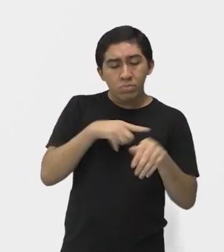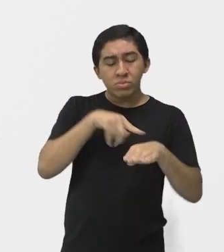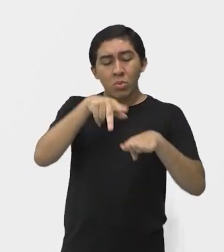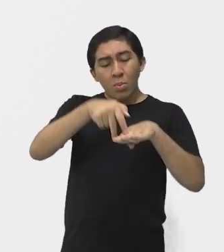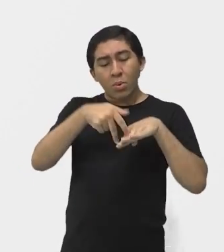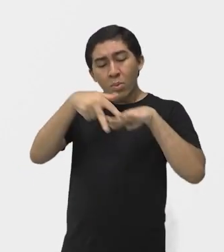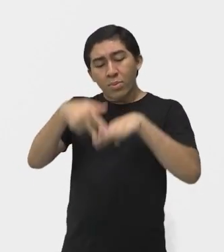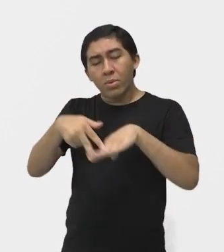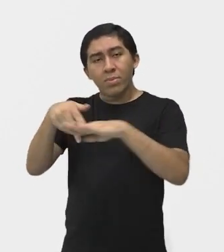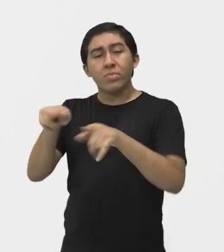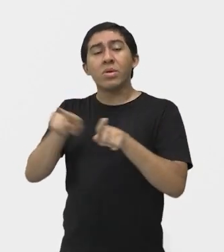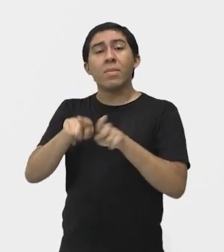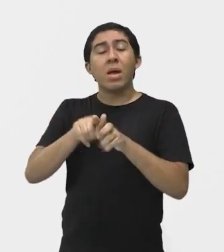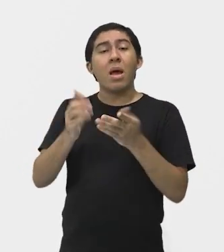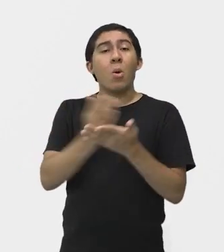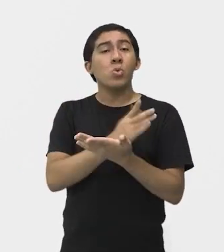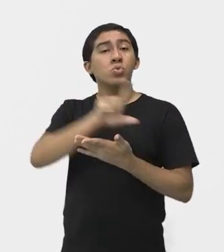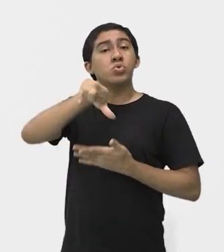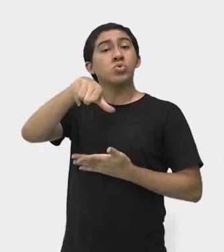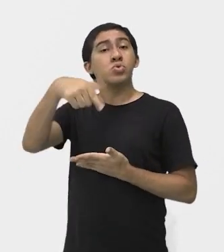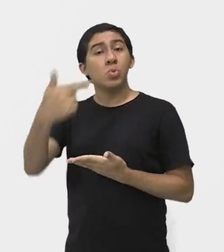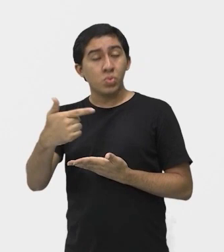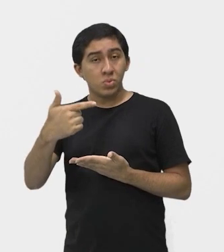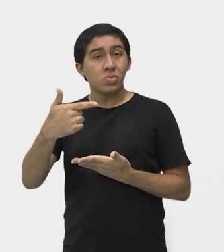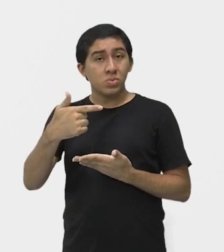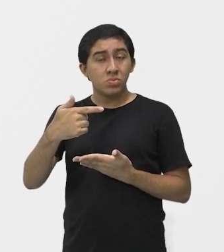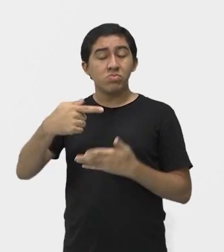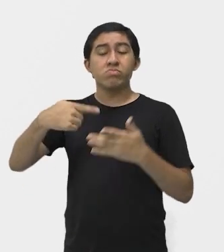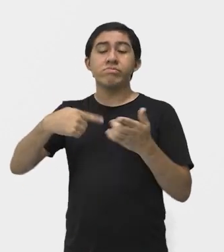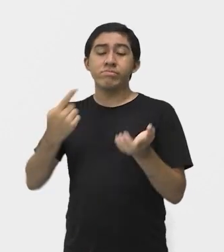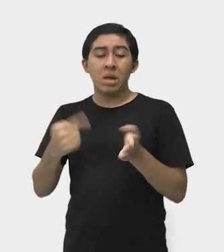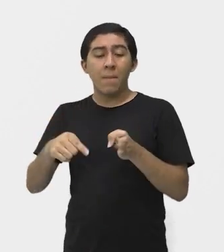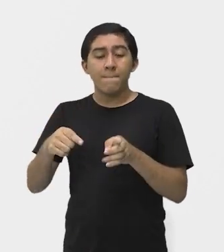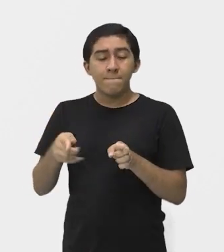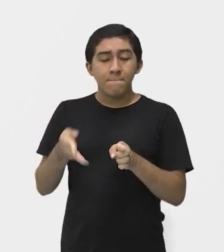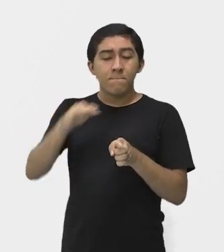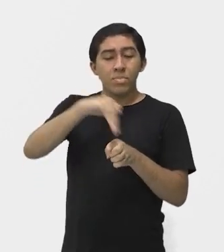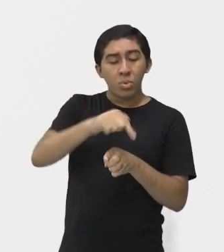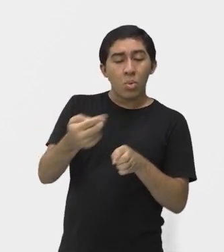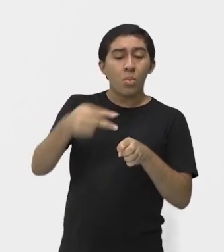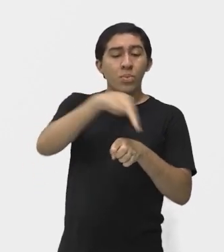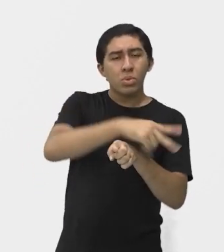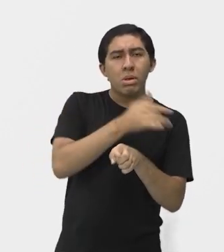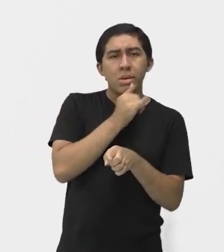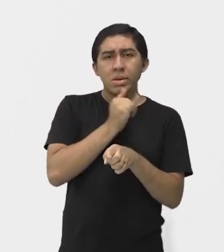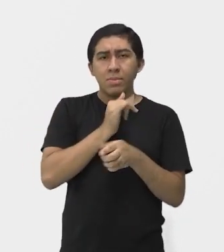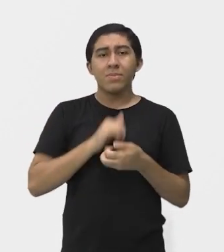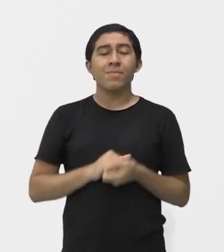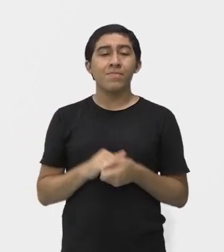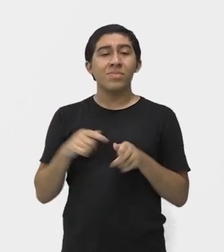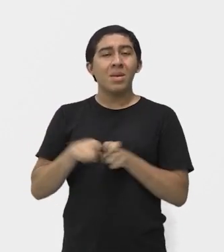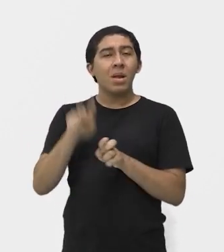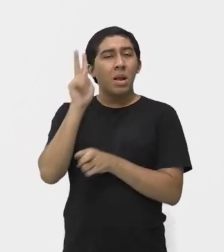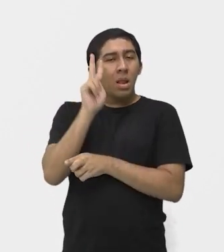alguns obstáculos, tá bom? E aí pra gente relembrar também um pouquinho da história dessa modalidade,